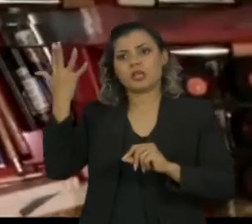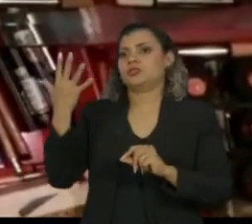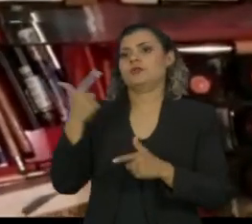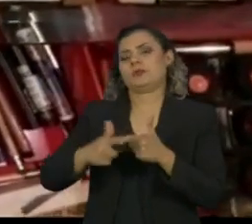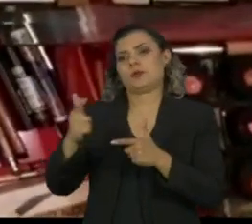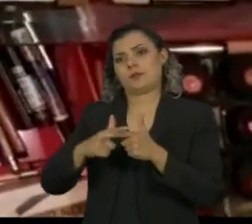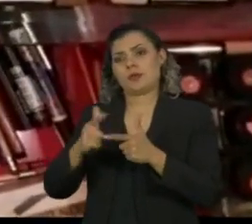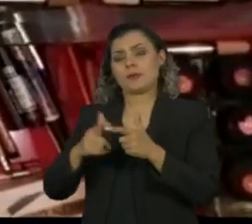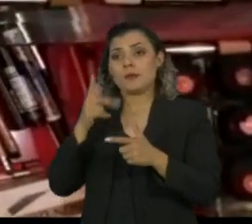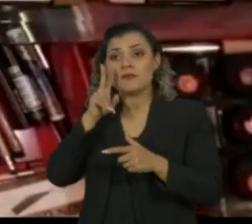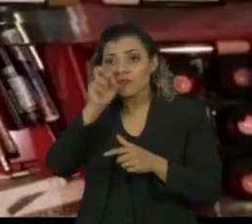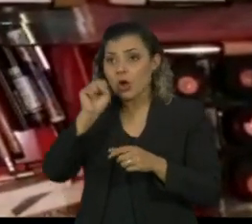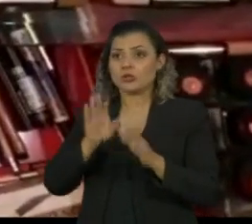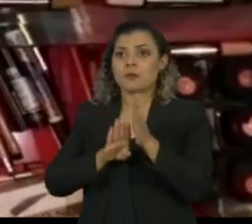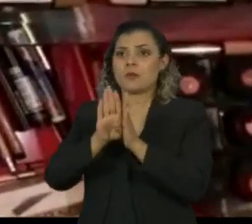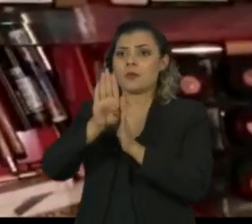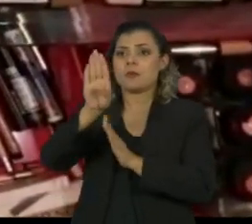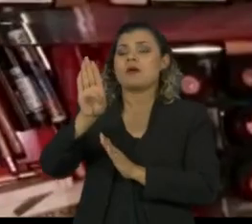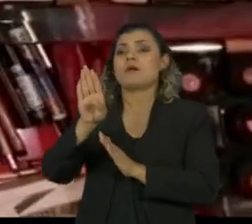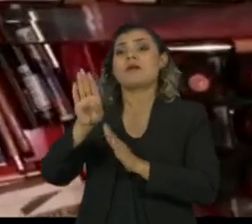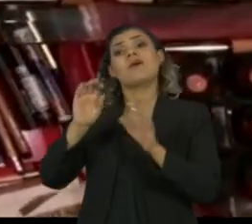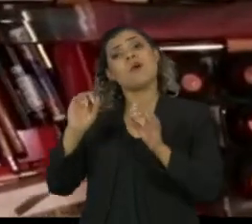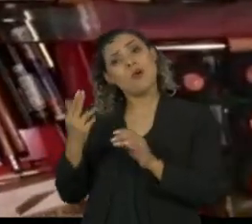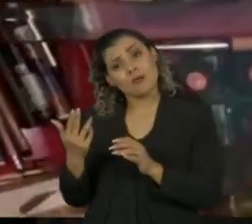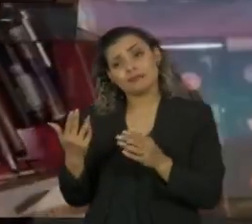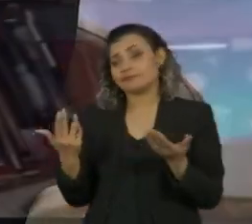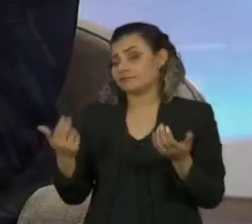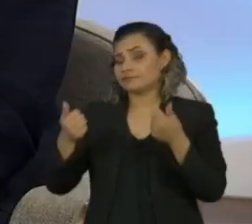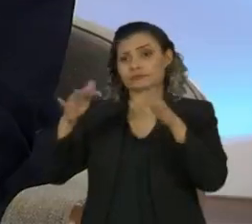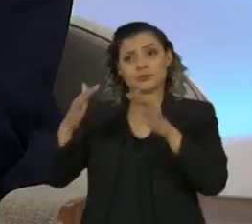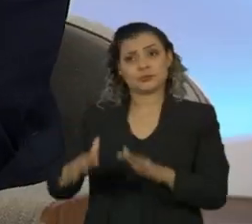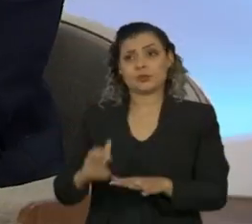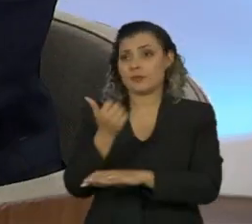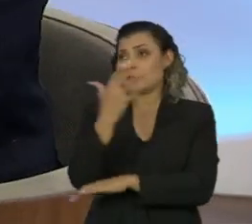crescimento mais forte. E, para isso, como eu disse, tem premissas. E a do meio ambiente é uma delas muito importante. Às vezes, daí...